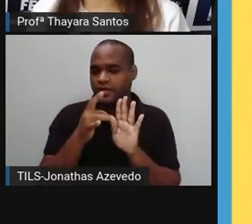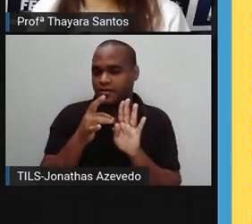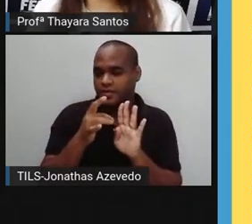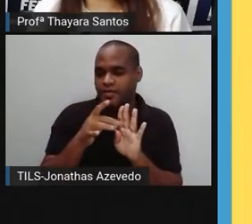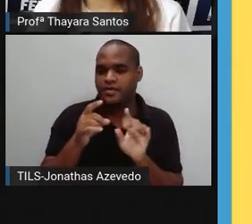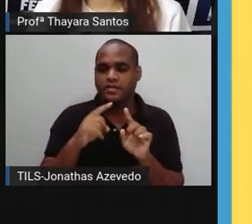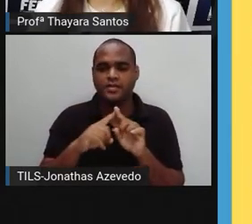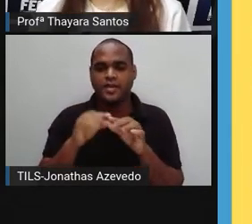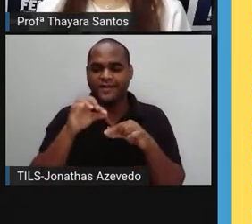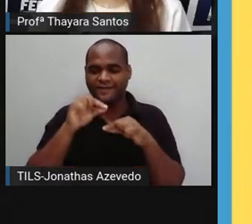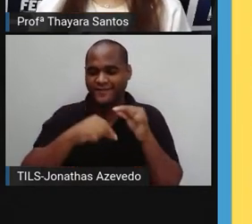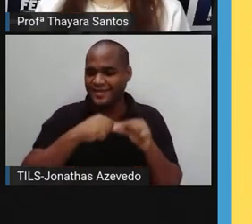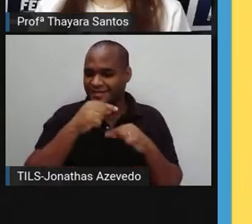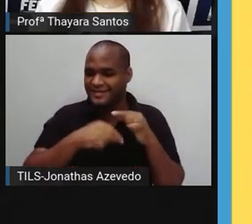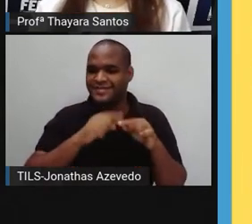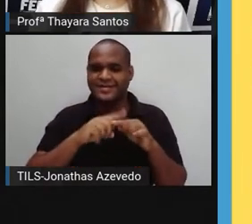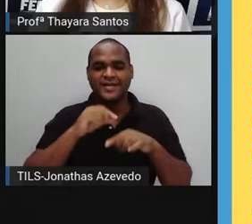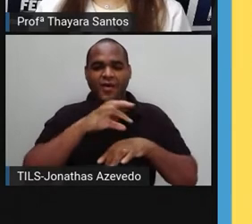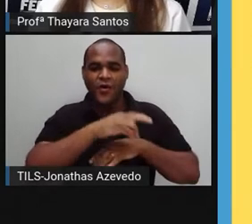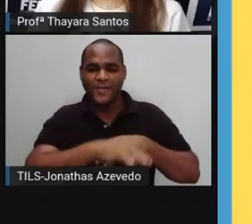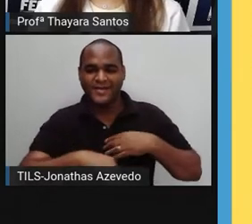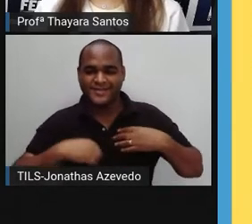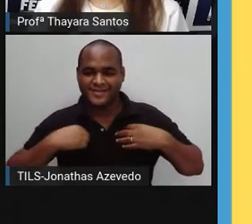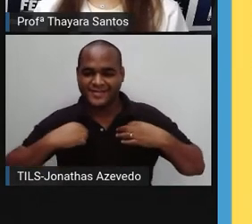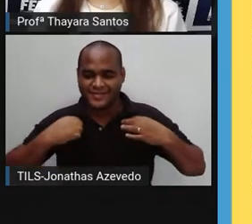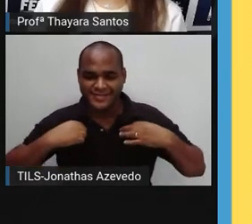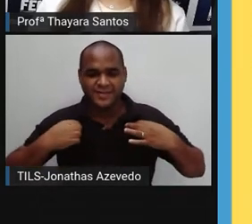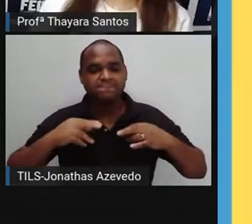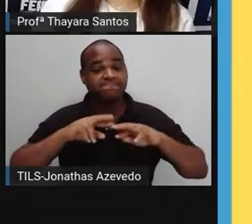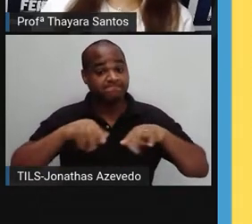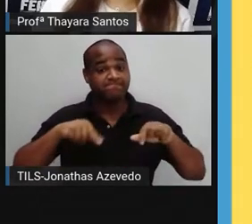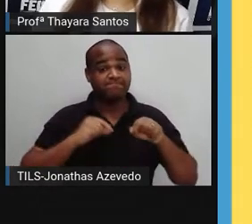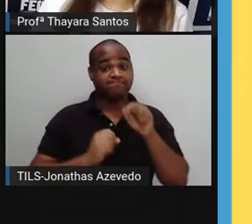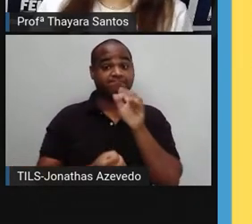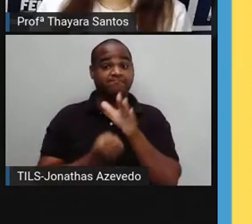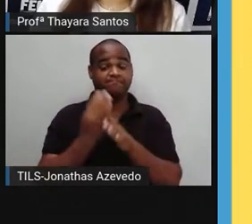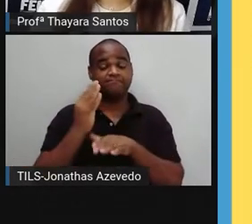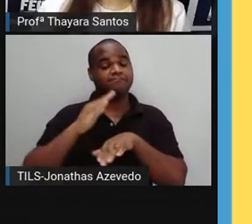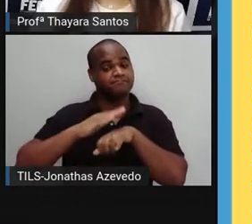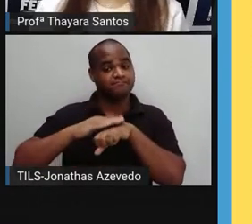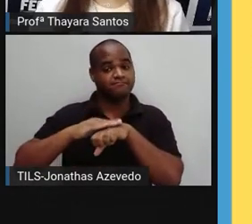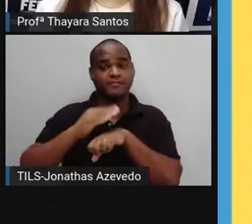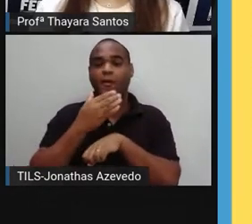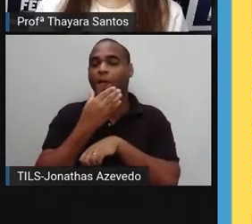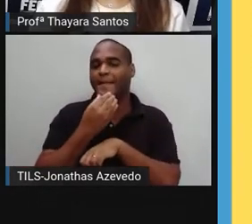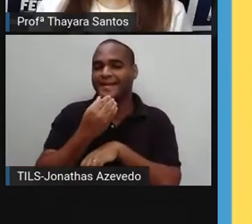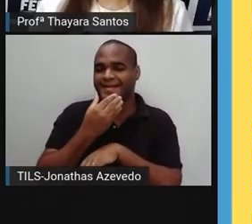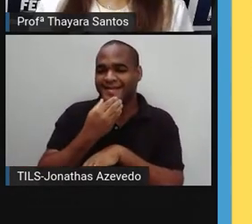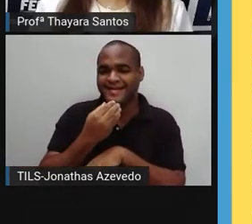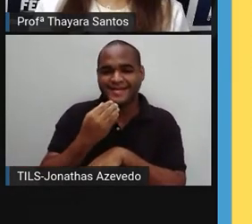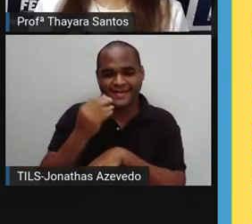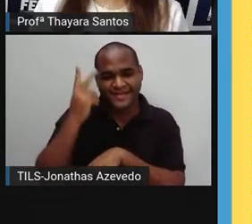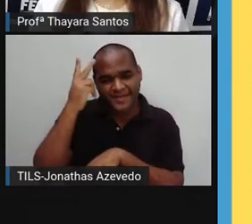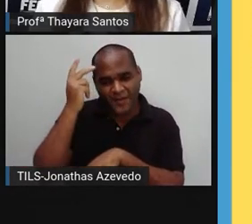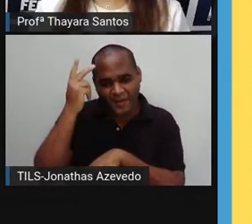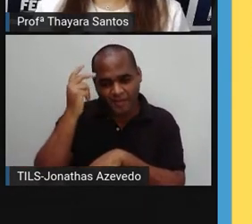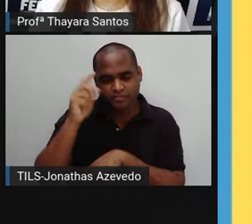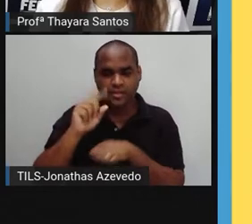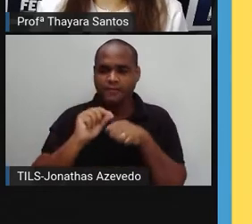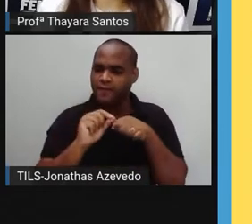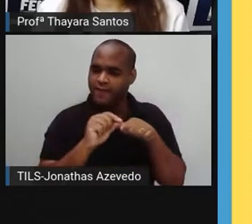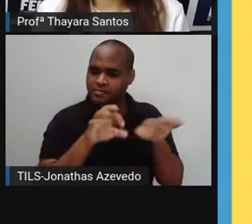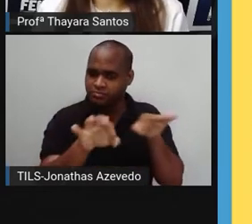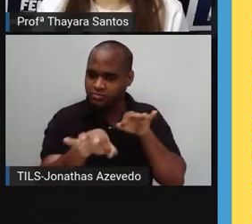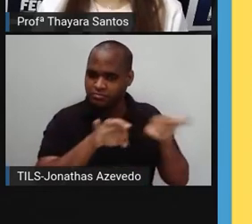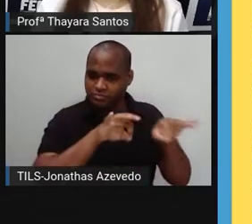a gente tem um nylon, os tecidos que são fabricados a partir de matéria-prima natural, mas que não são materiais